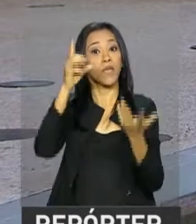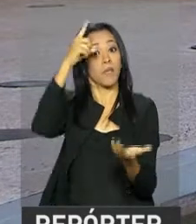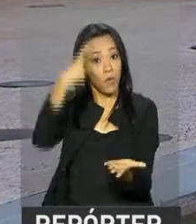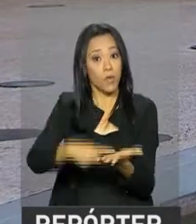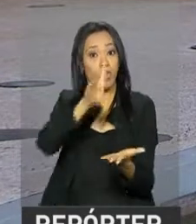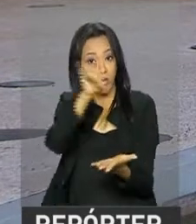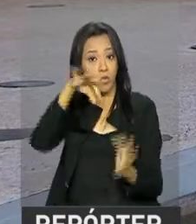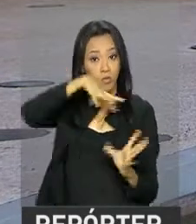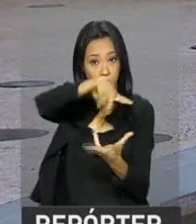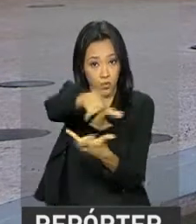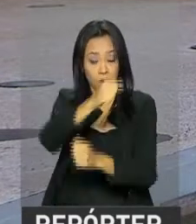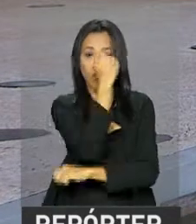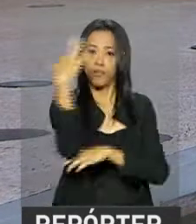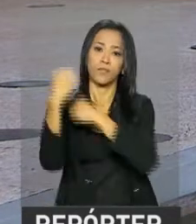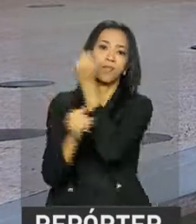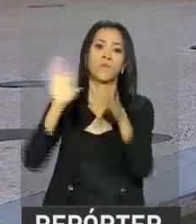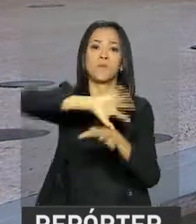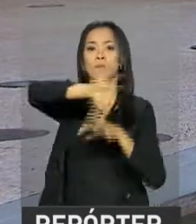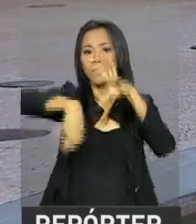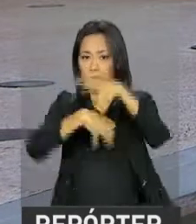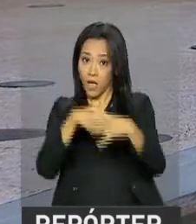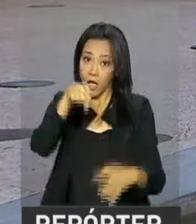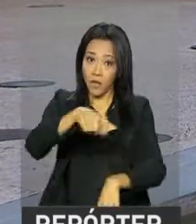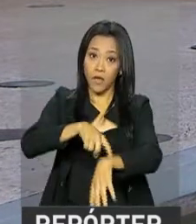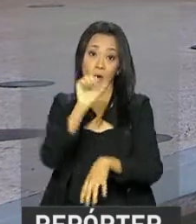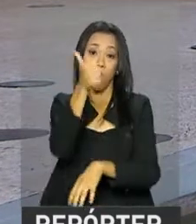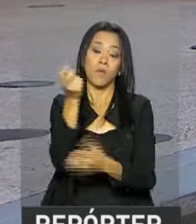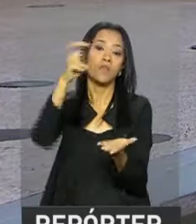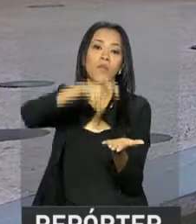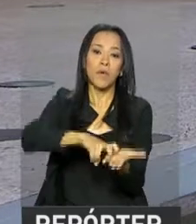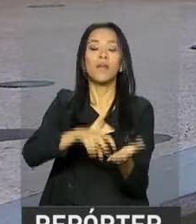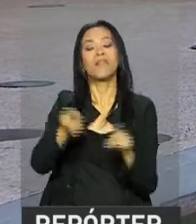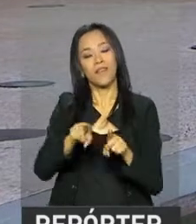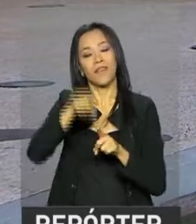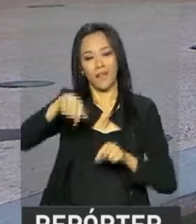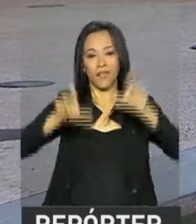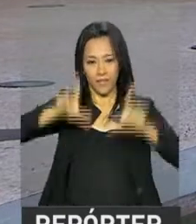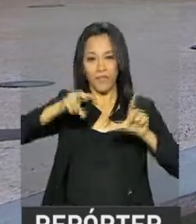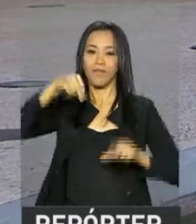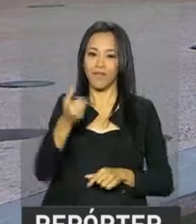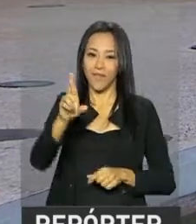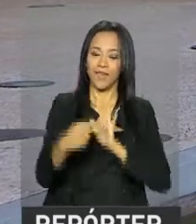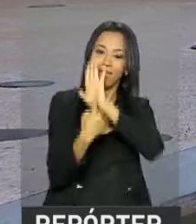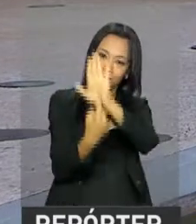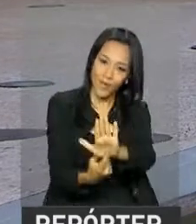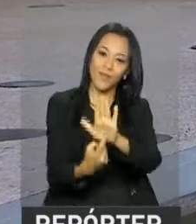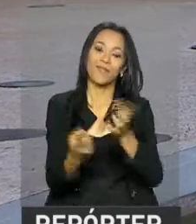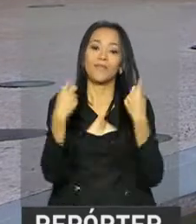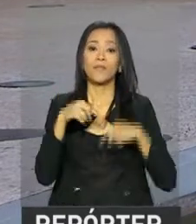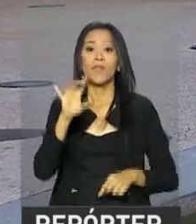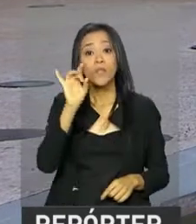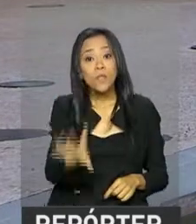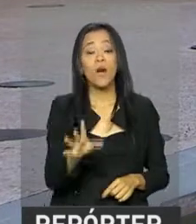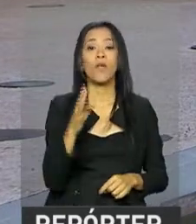Ambiente, ela está prevista para as 11 horas da manhã aqui no Palácio do Planalto e a TV NBR transmite tudo ao vivo. Só para